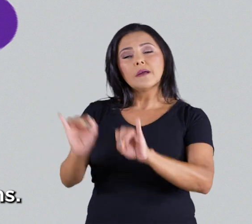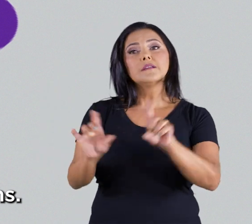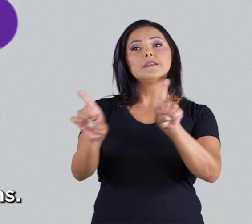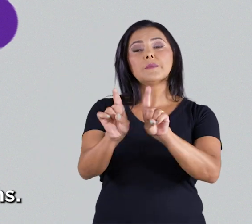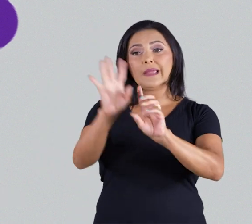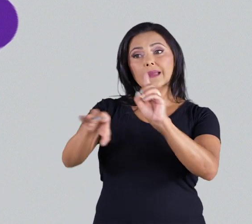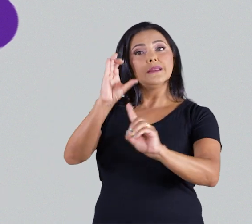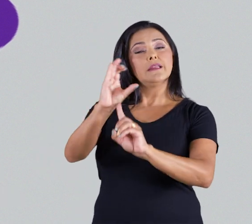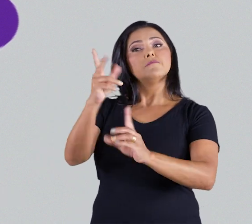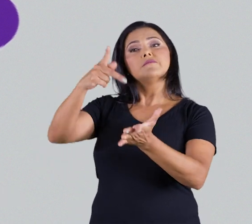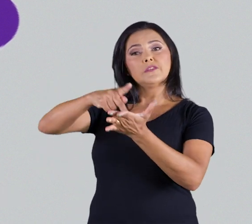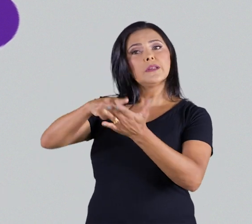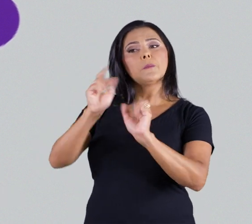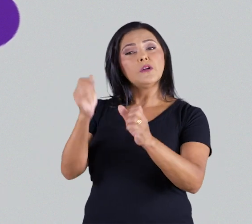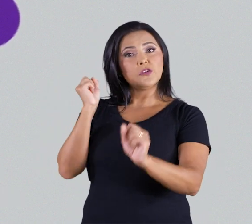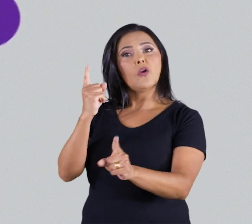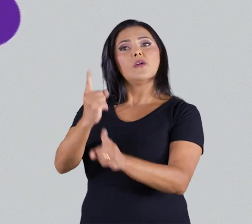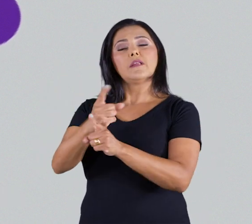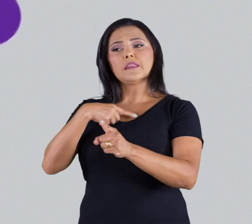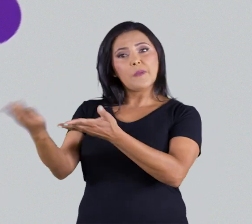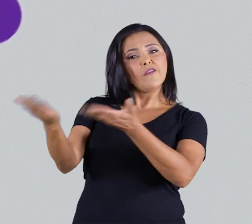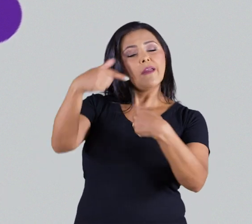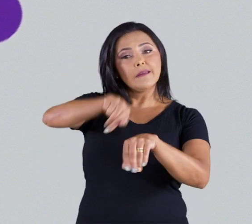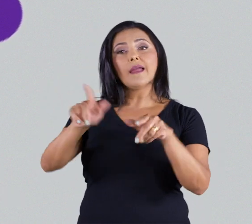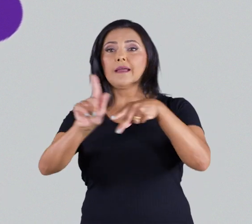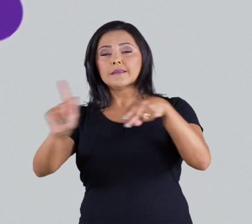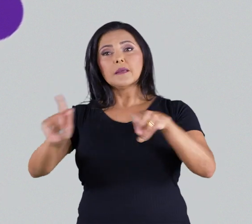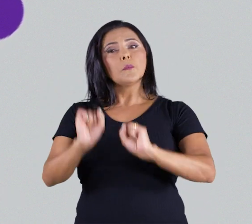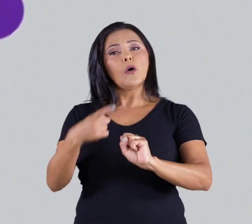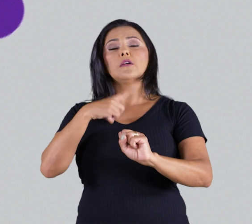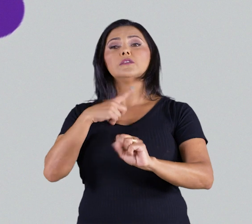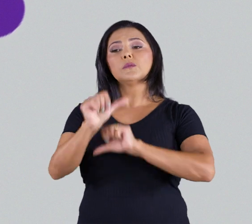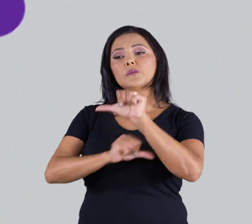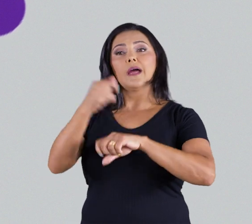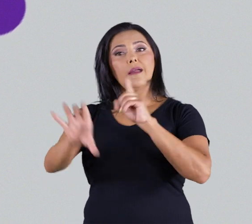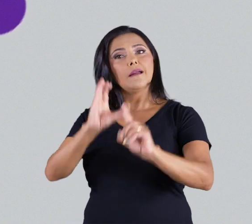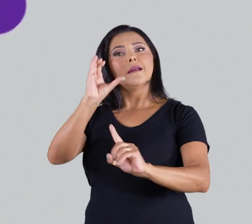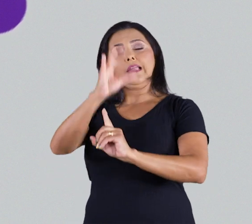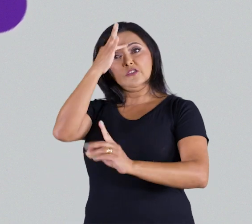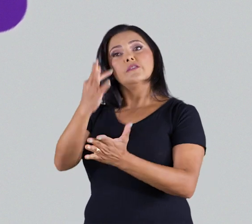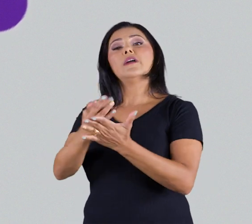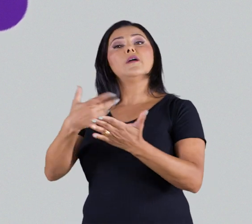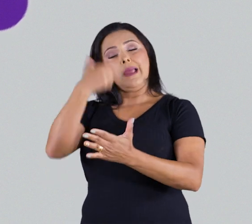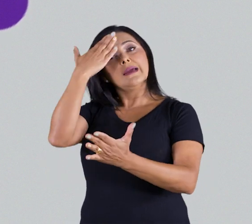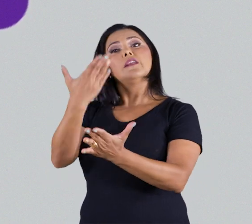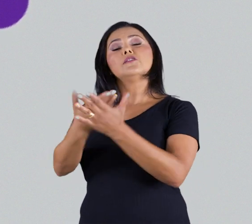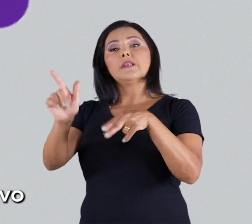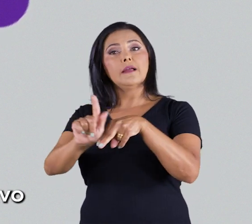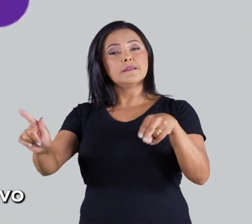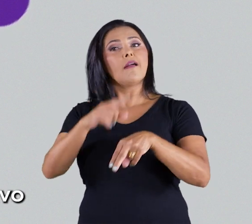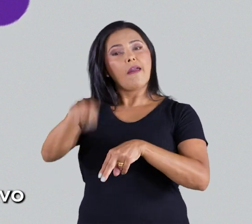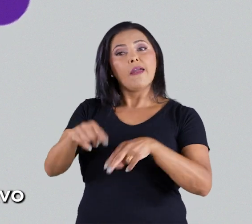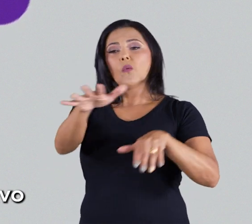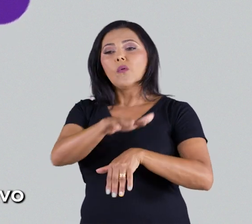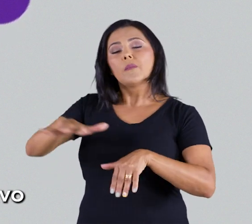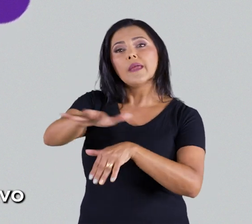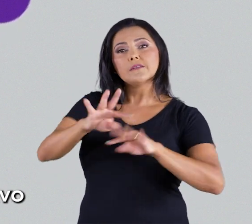cuidando das imagens, para que o cliente realmente possa comprar, possa vir para a Gazin e possa se tornar um cliente fiel. Eu